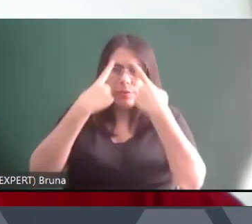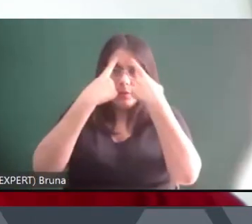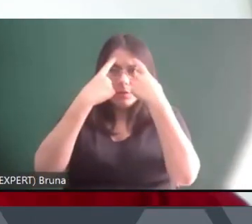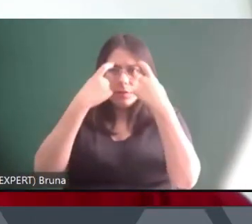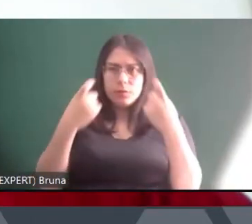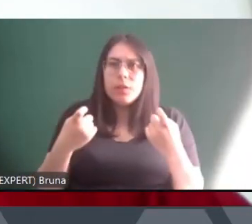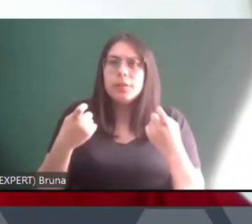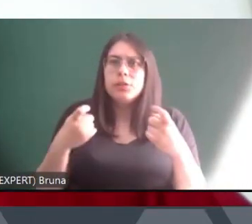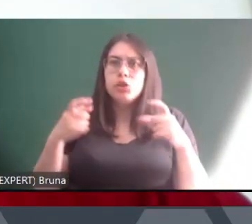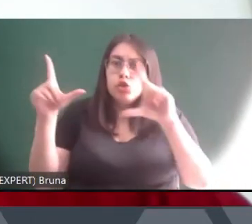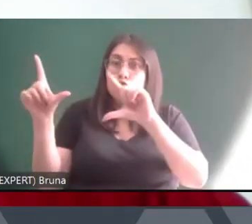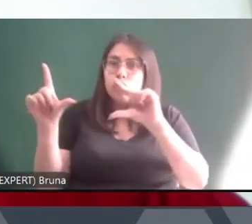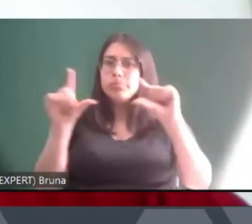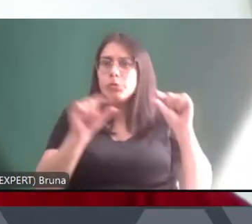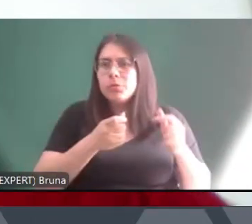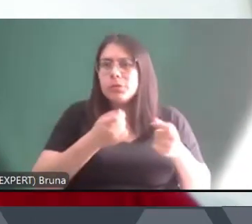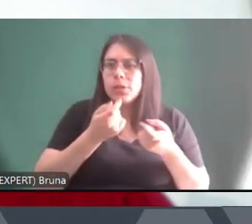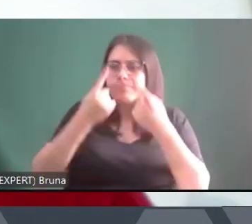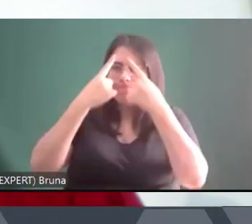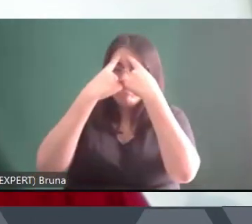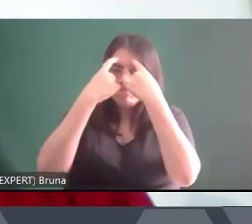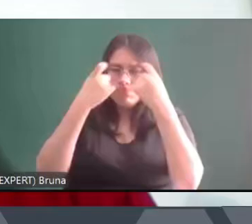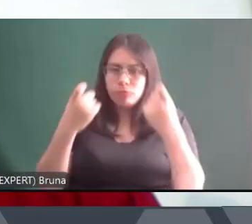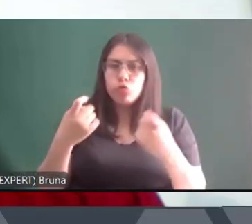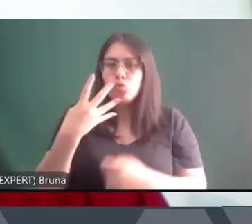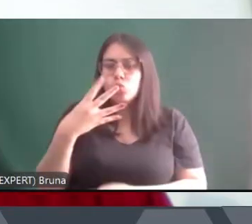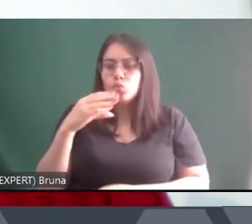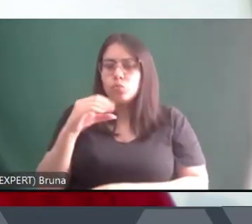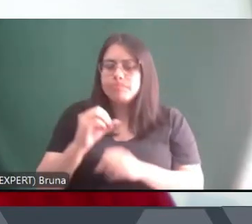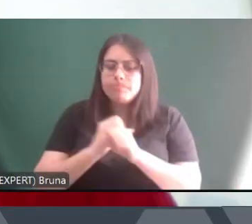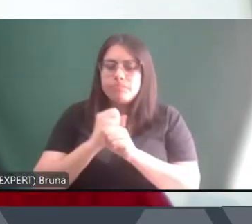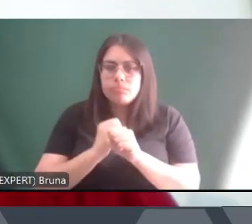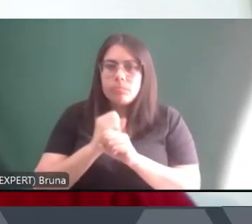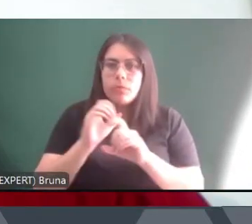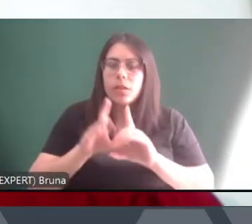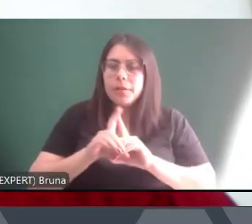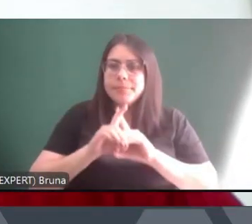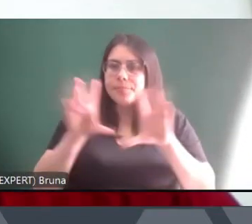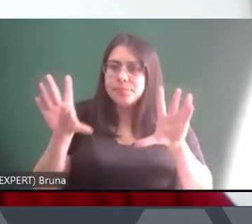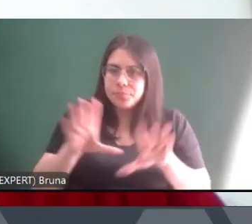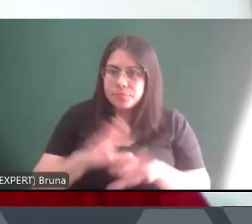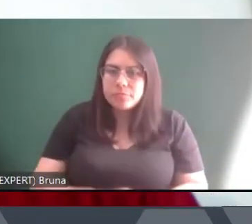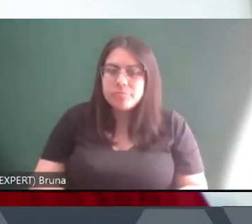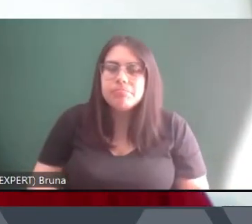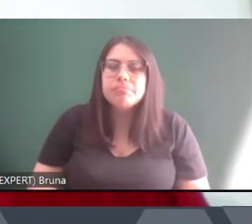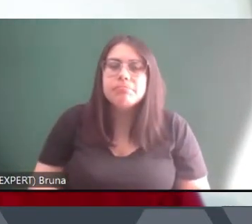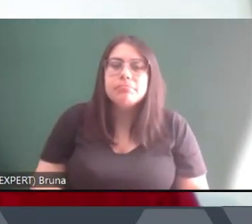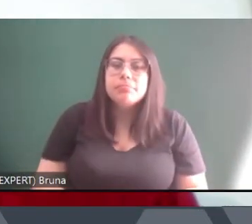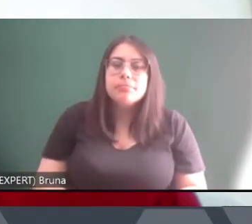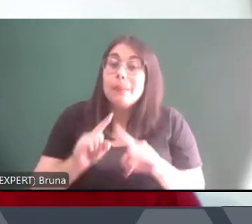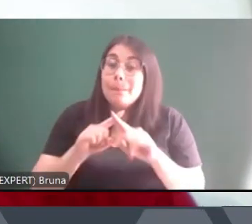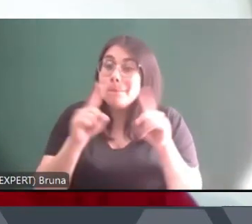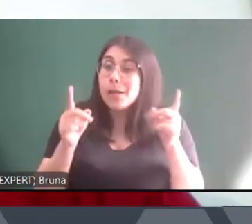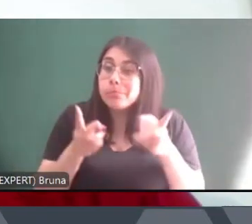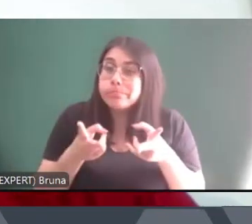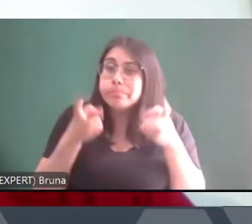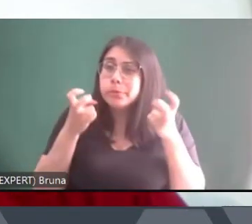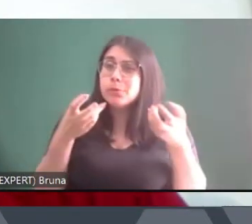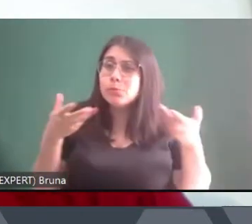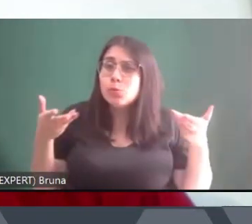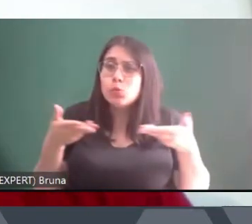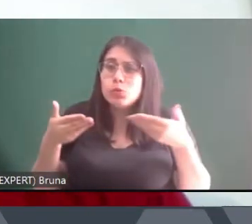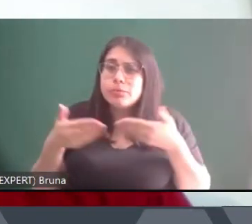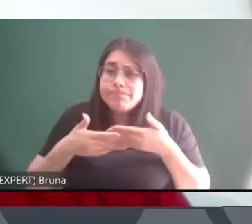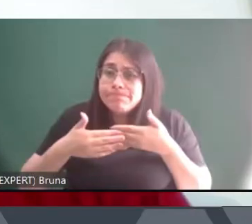Brasil nos 40 anos que viriam, nos 40 anos de redemocratização. E o que a gente tem visto nesses